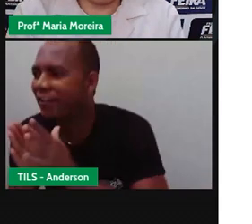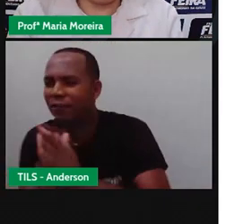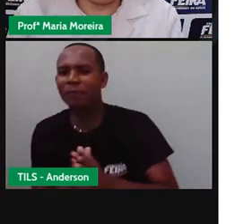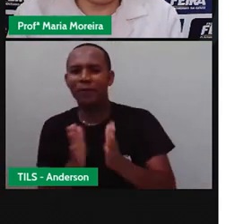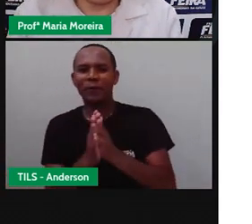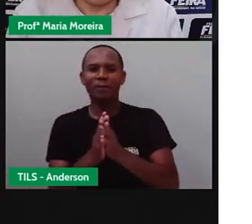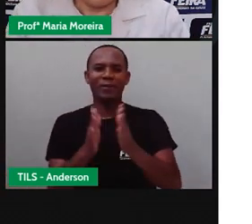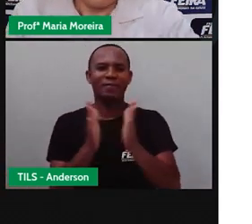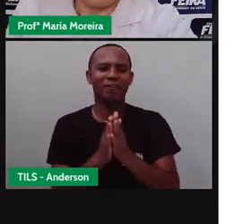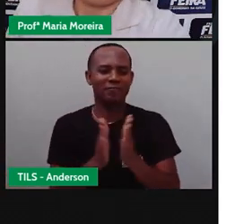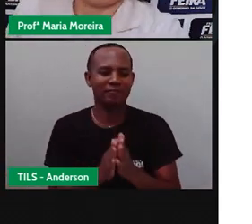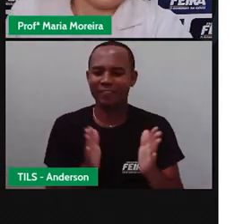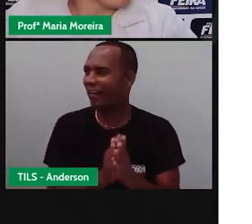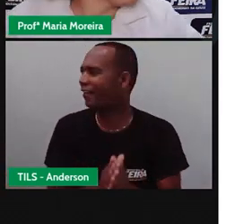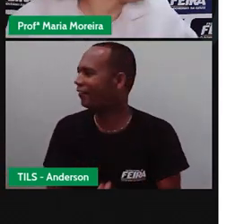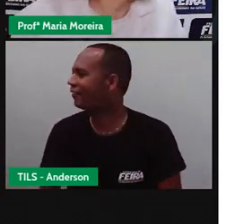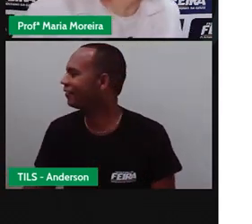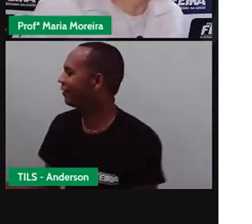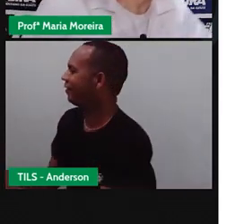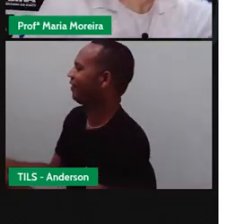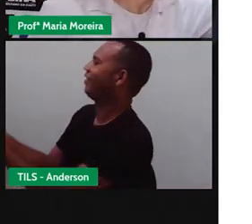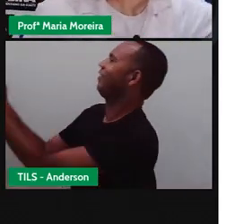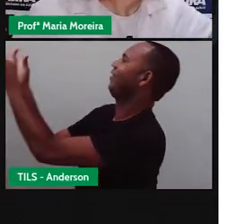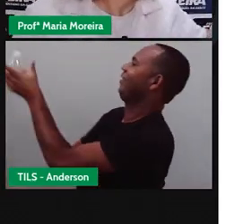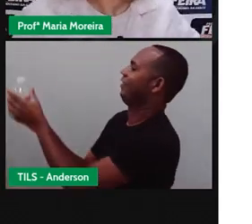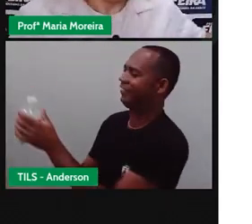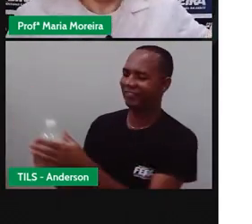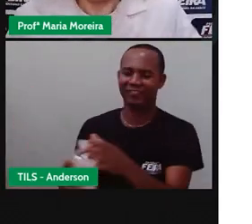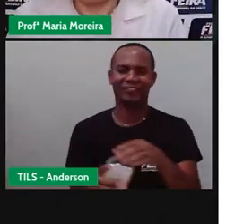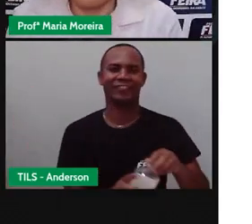mãos. Vou dar pra você, Tomy.